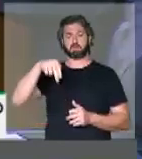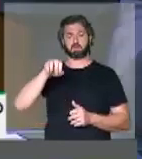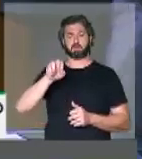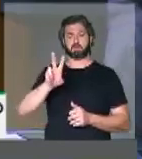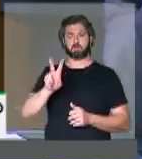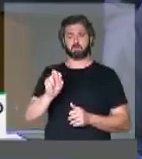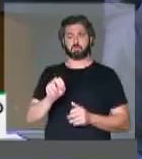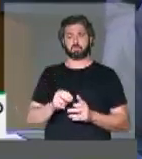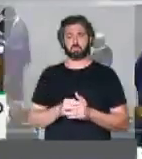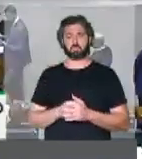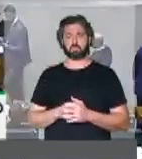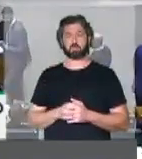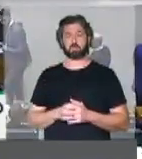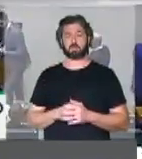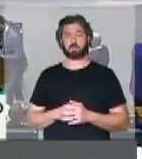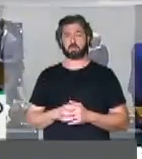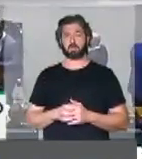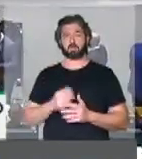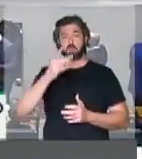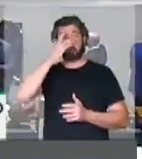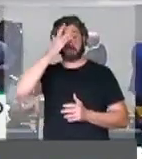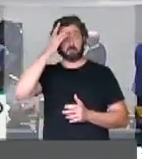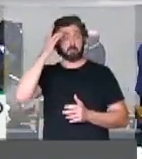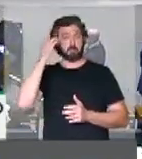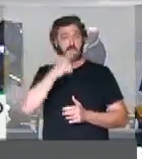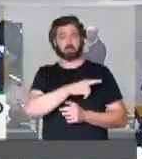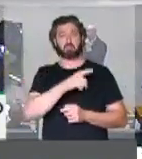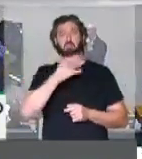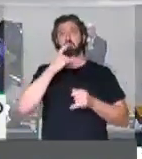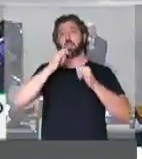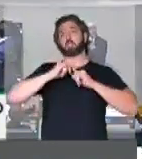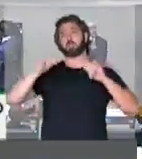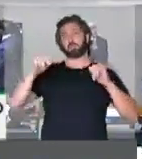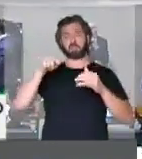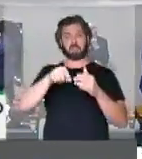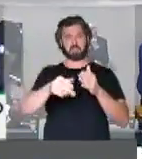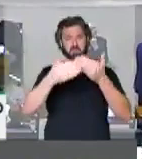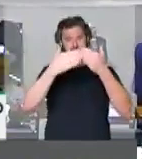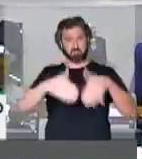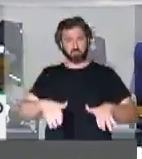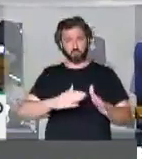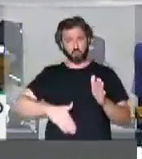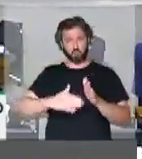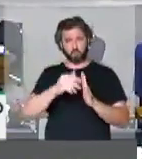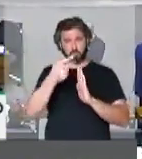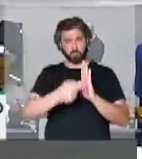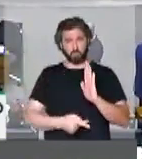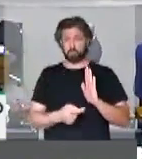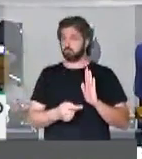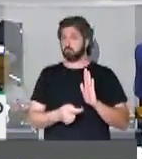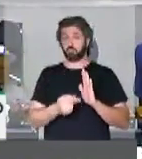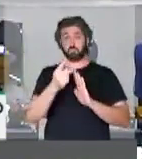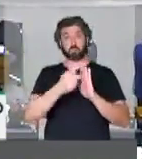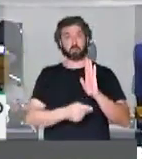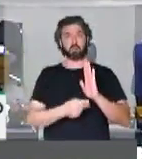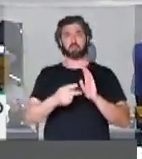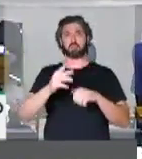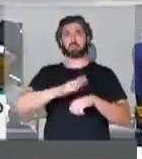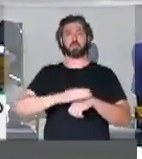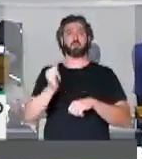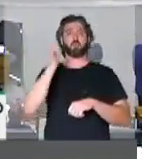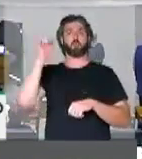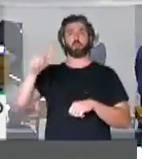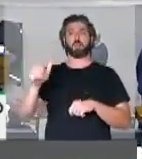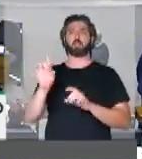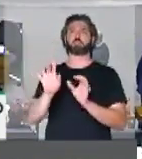Novo presente, diferente do que quem tem alardeado que isso desmantela o projeto, o projeto é muito maior que